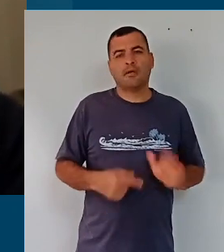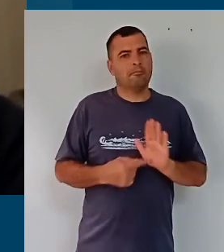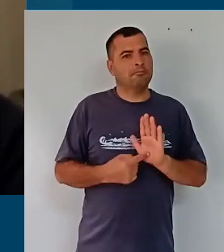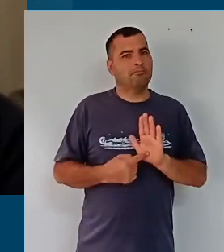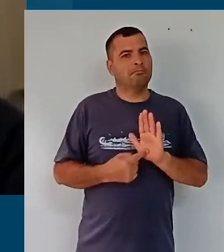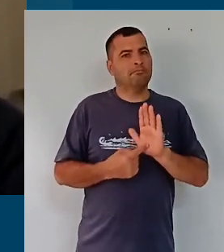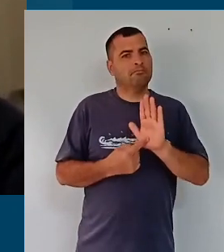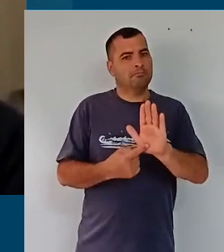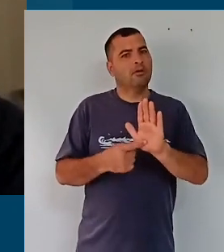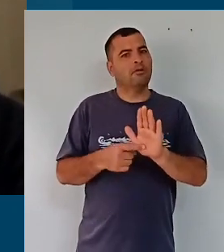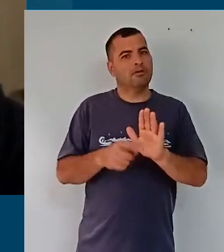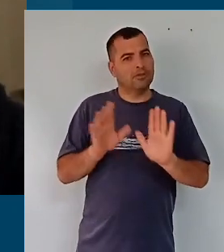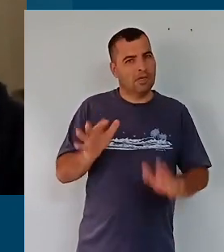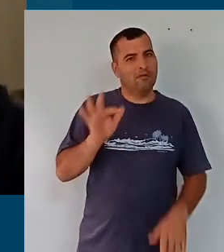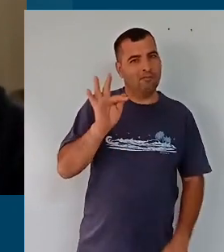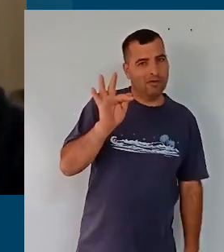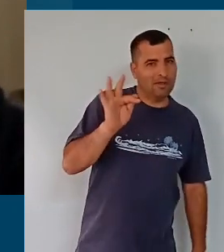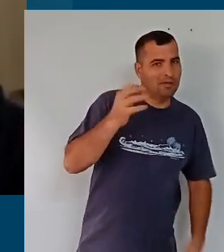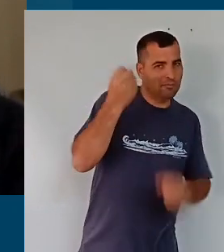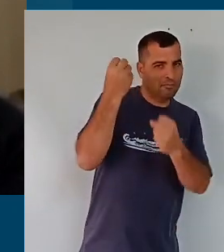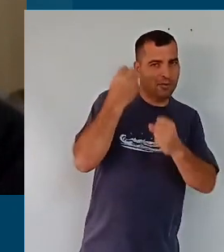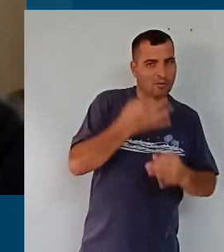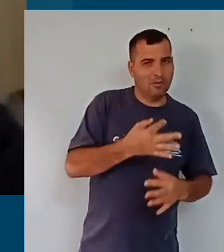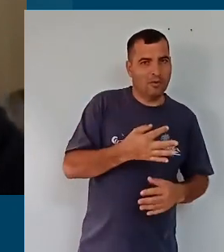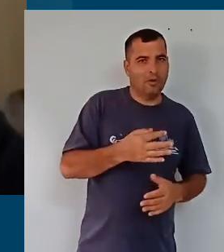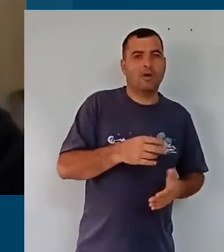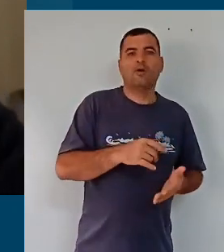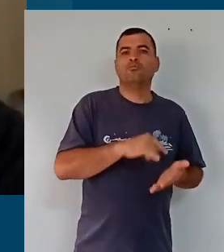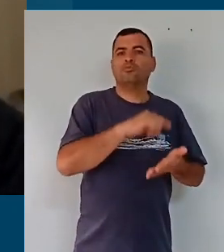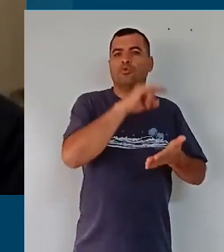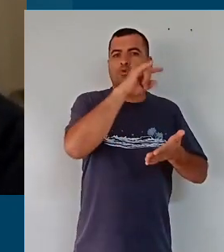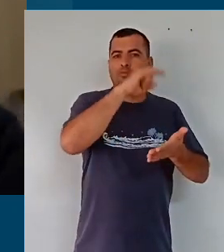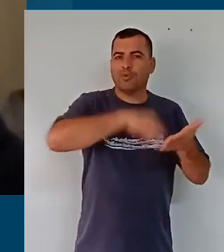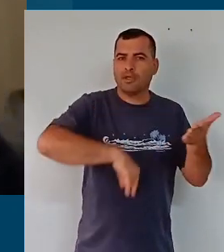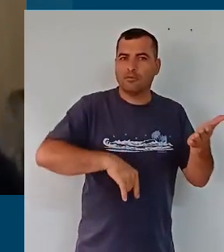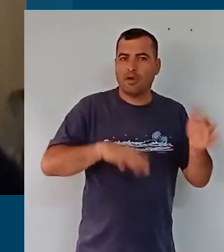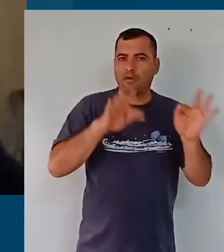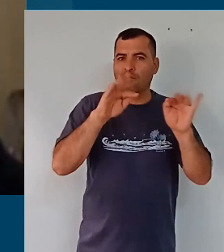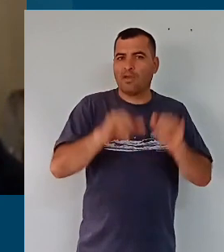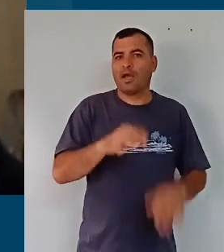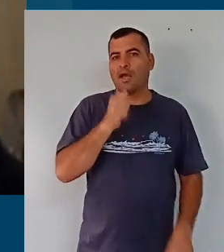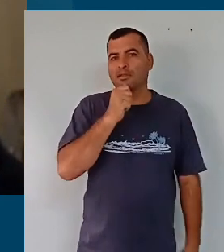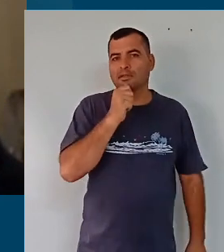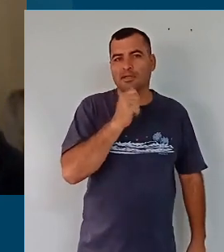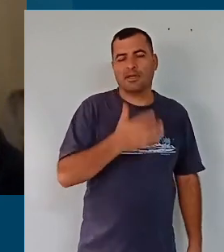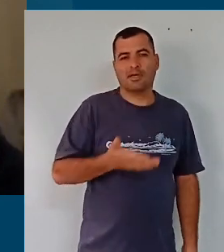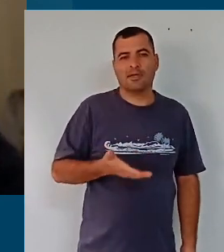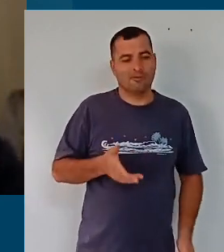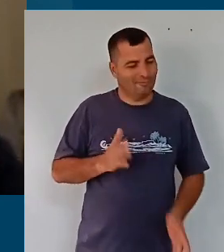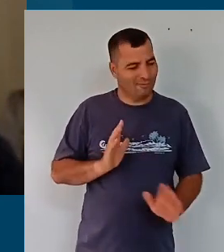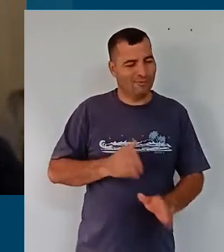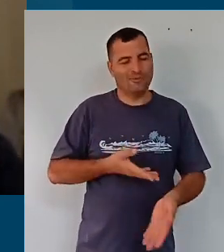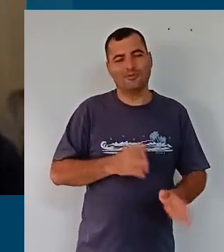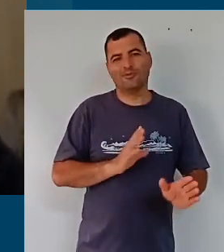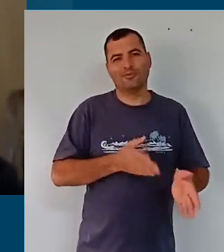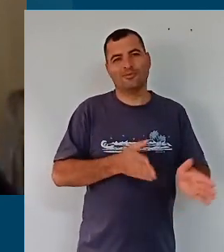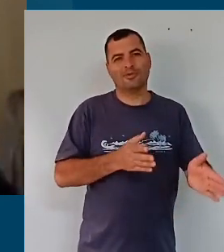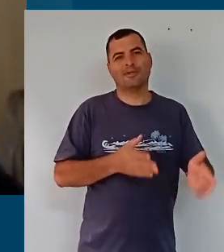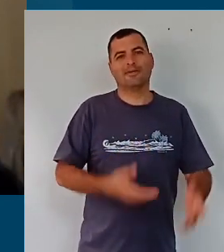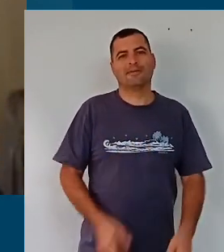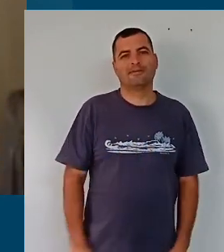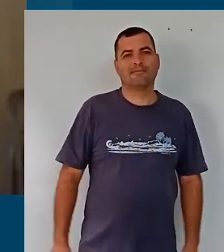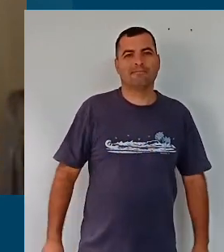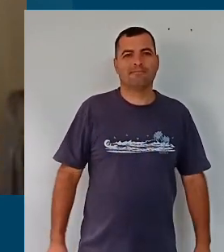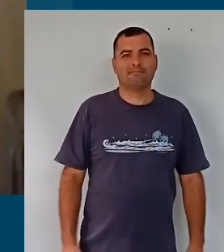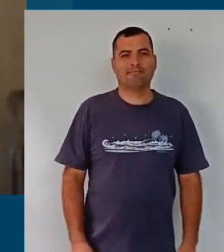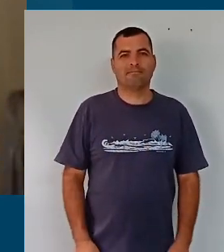apresentação que o Fernando muito bem colocou de um documento que não está acabado, pelo contrário, de um